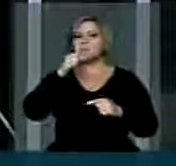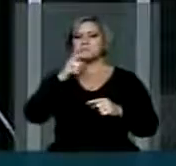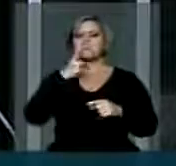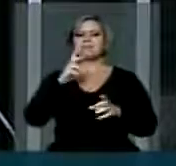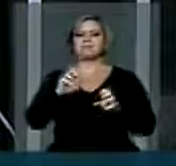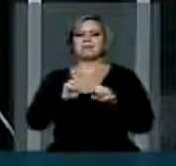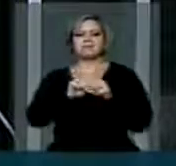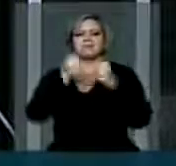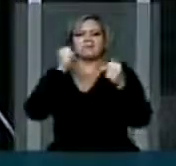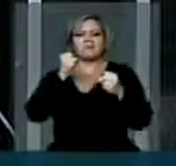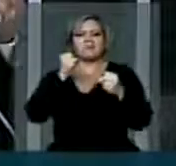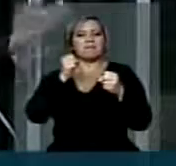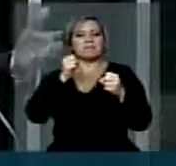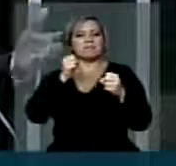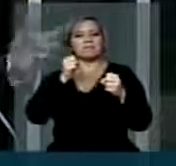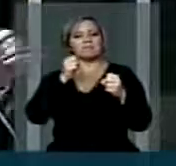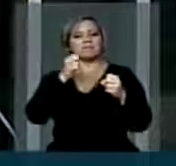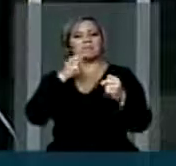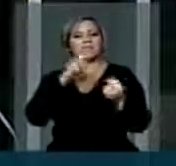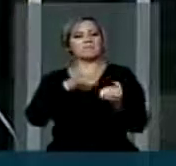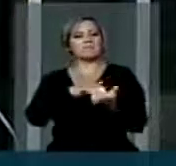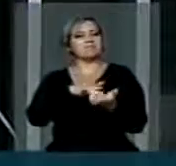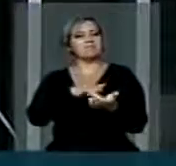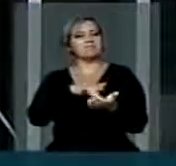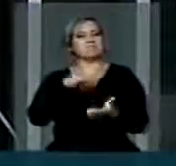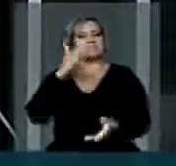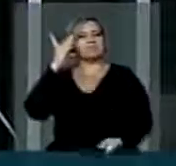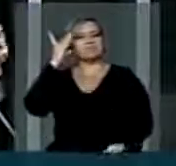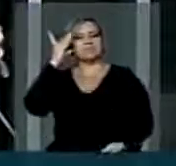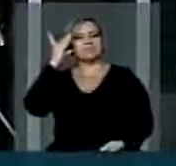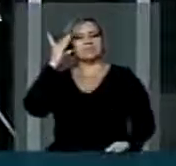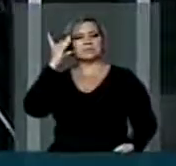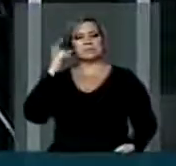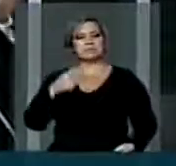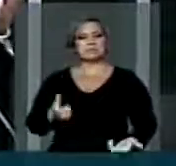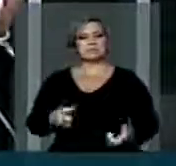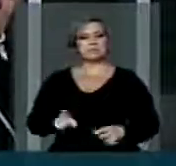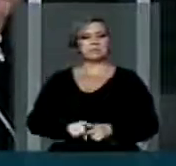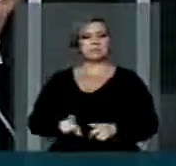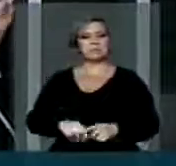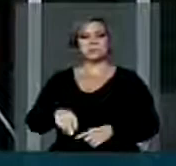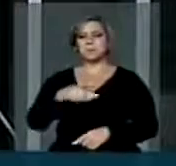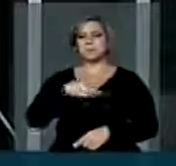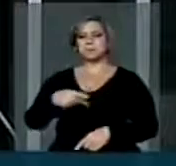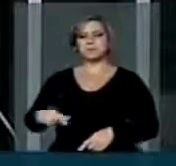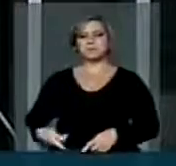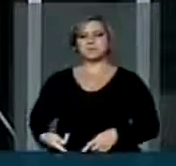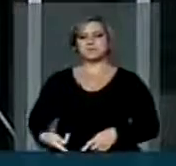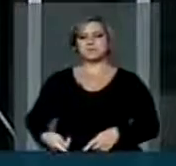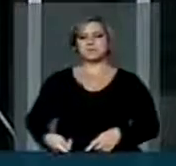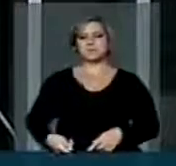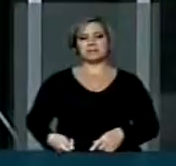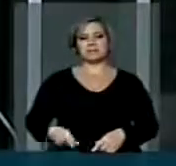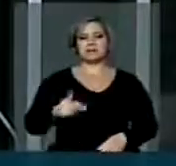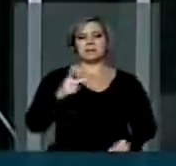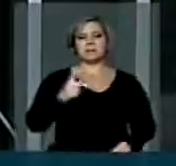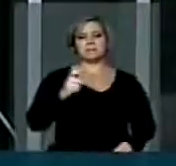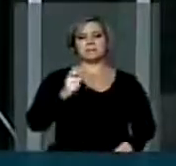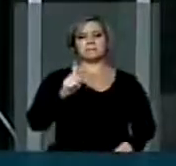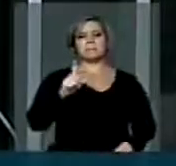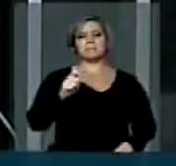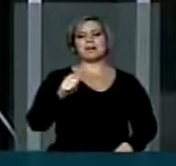Seria o mesmo que dizer, com a declaração desta, Presidente Dilma não é mais a Presidente Dilma, é a Dilma Palanqueira,